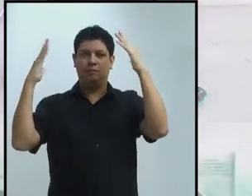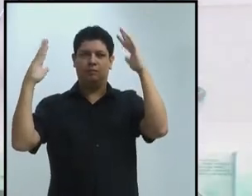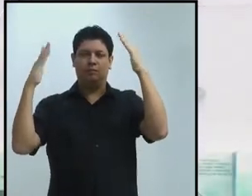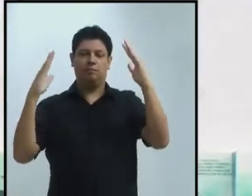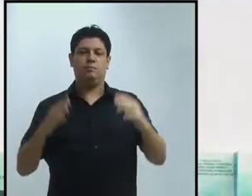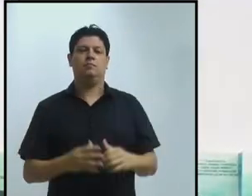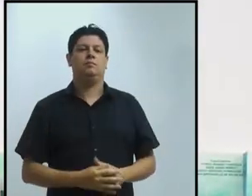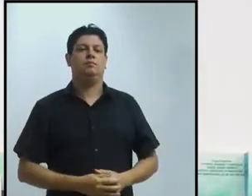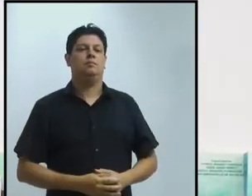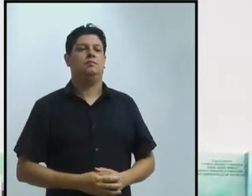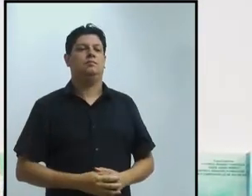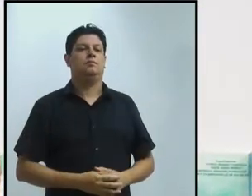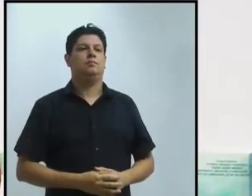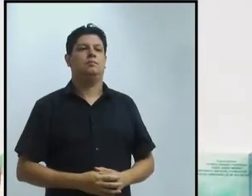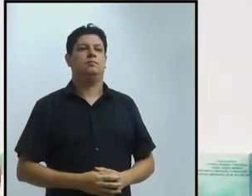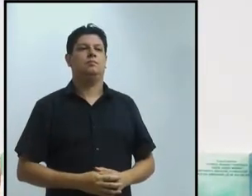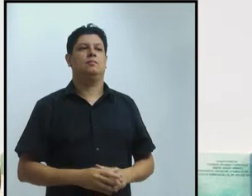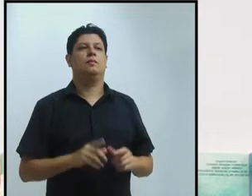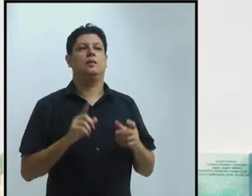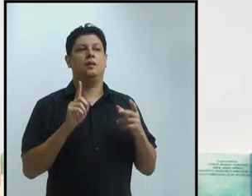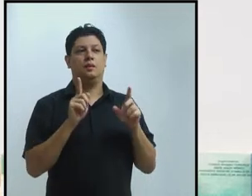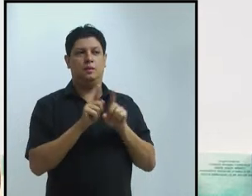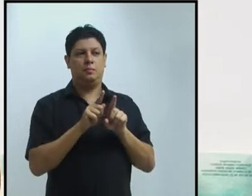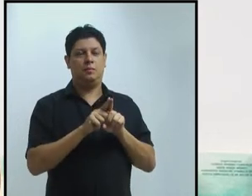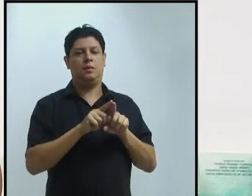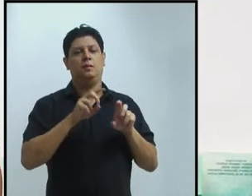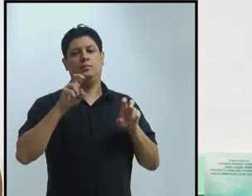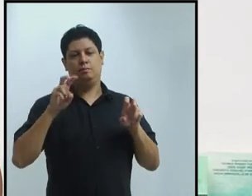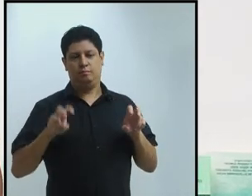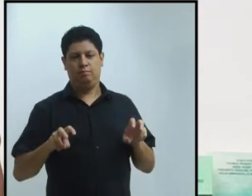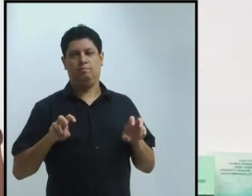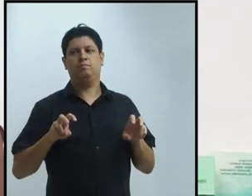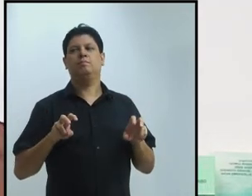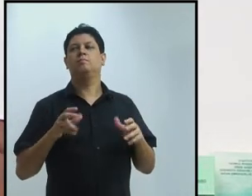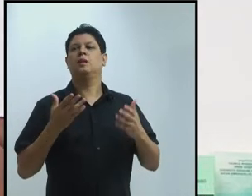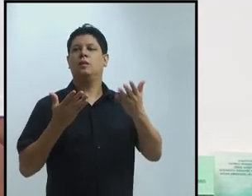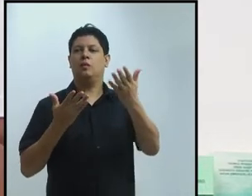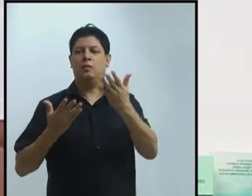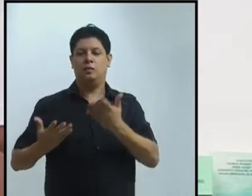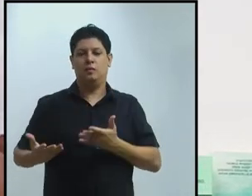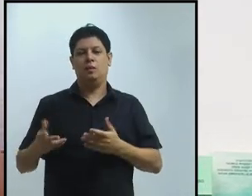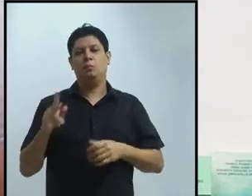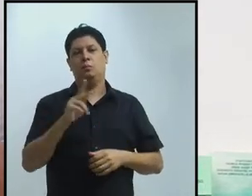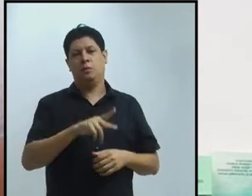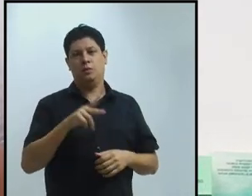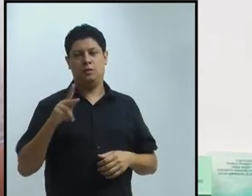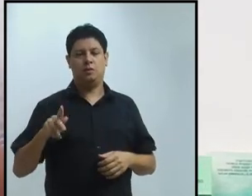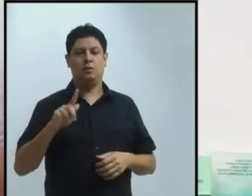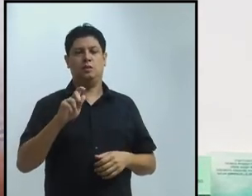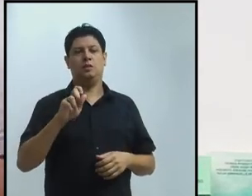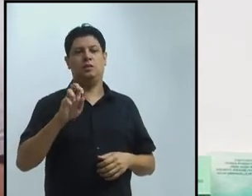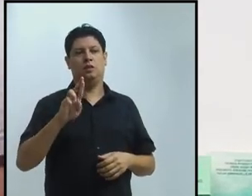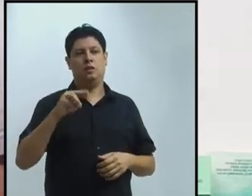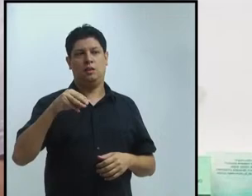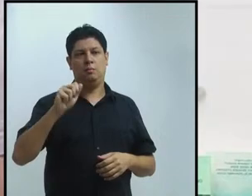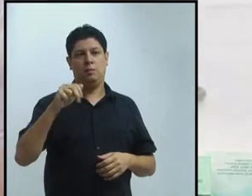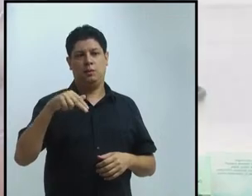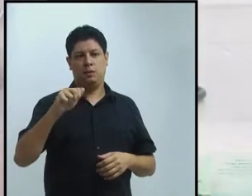Compondo o nosso dispositivo, chamo agora a professora doutora Germana Salles.